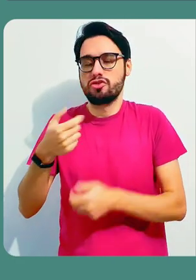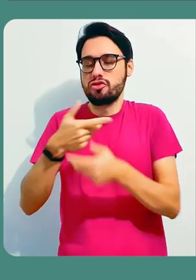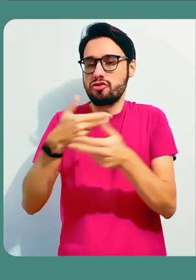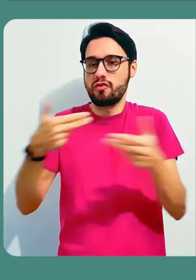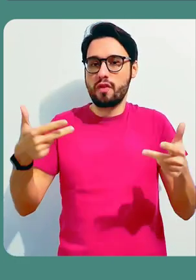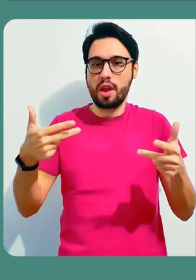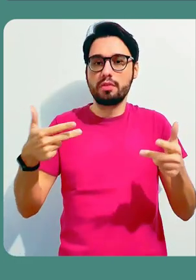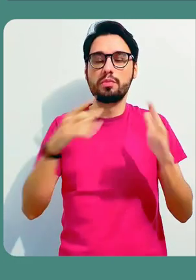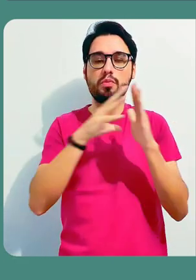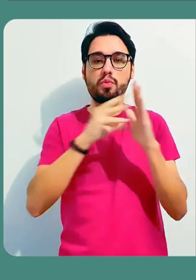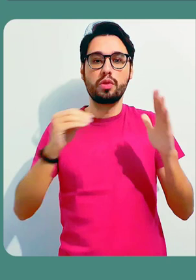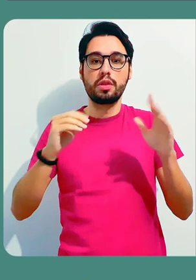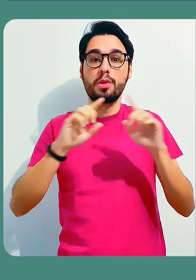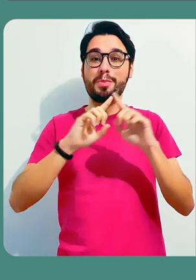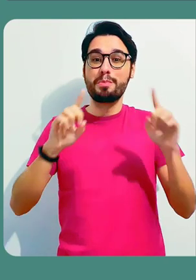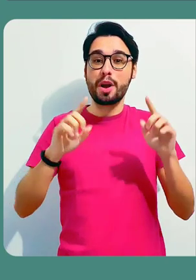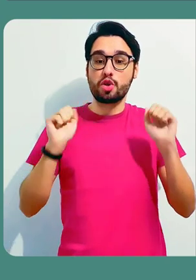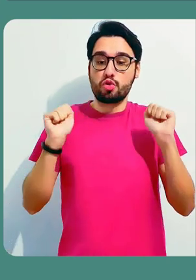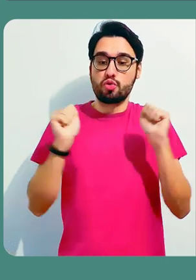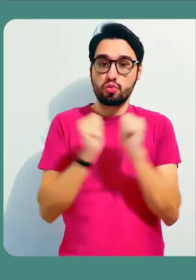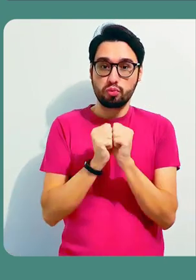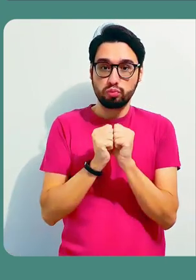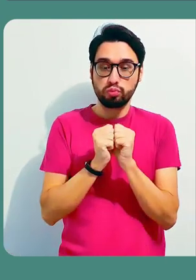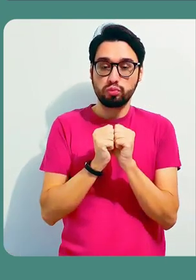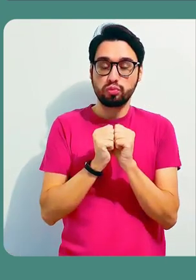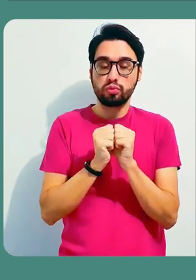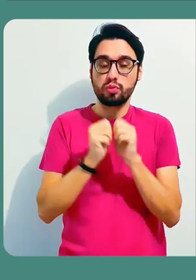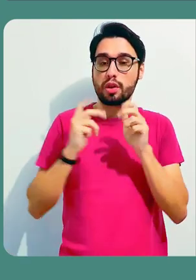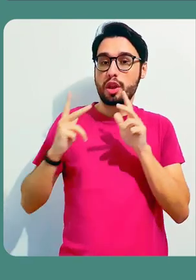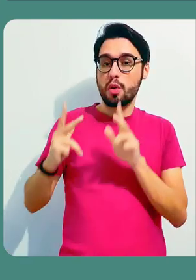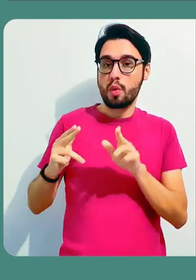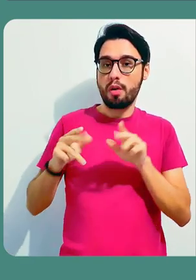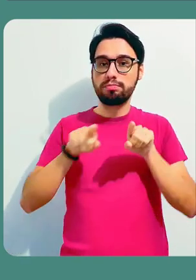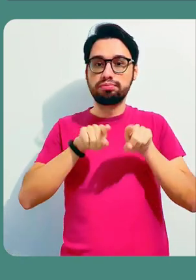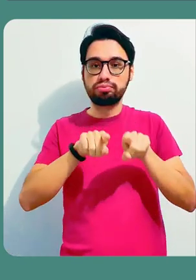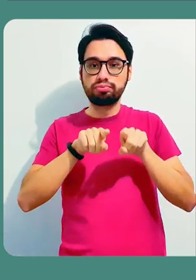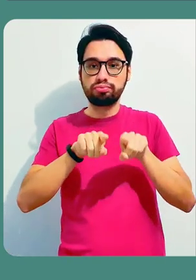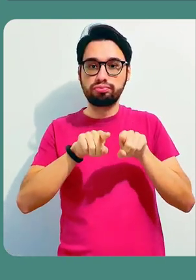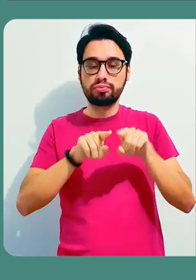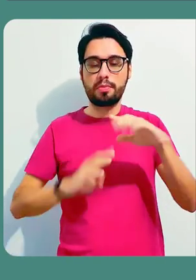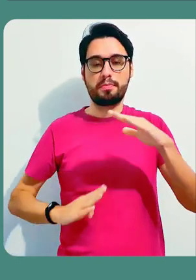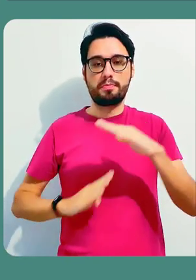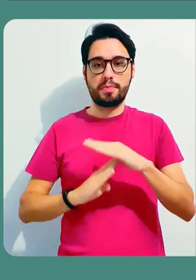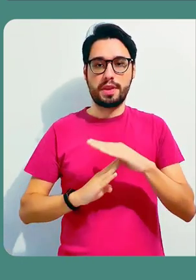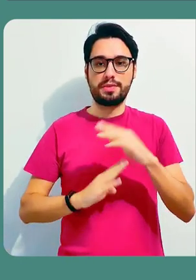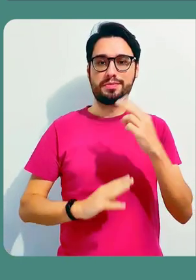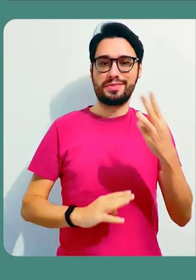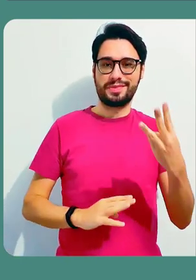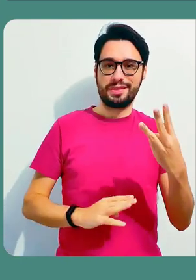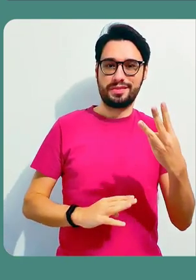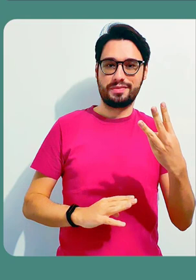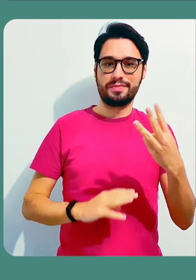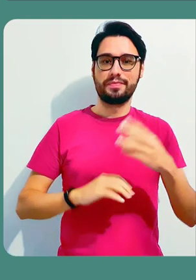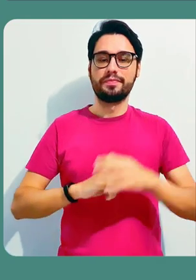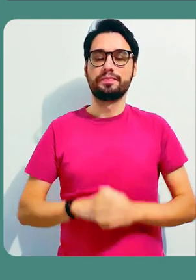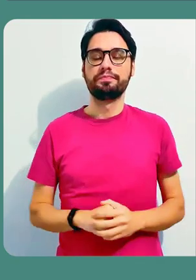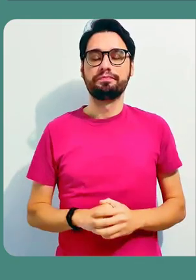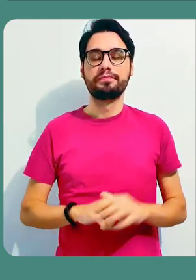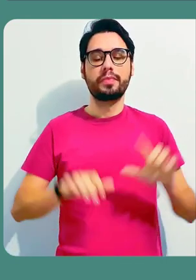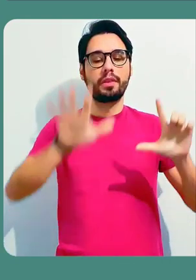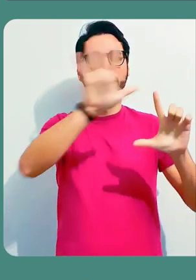não possa criar dez, vinte Padlets diferentes, mas ao mesmo tempo você só consegue trabalhar em três.